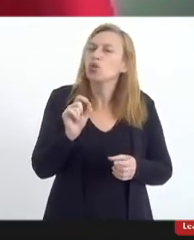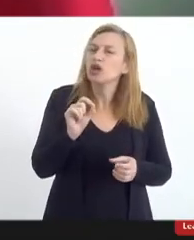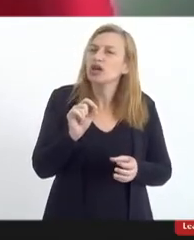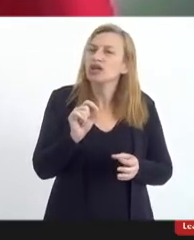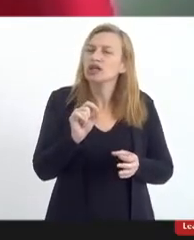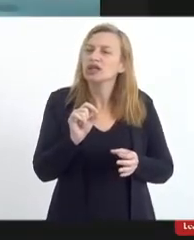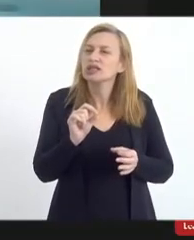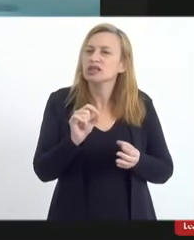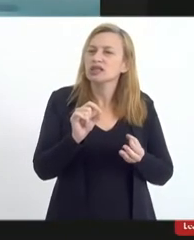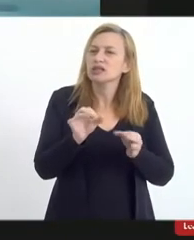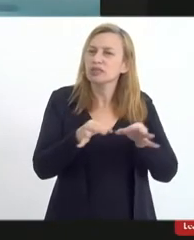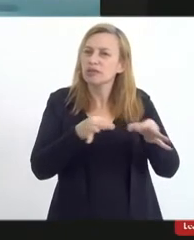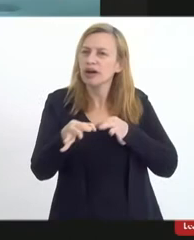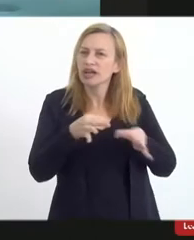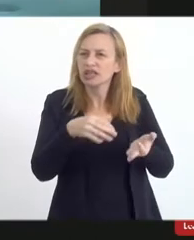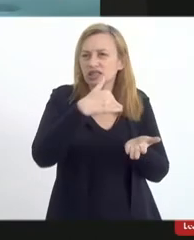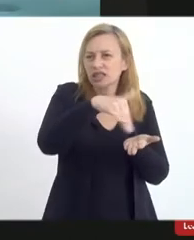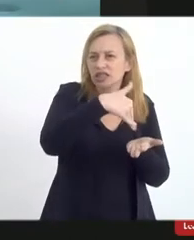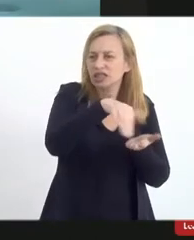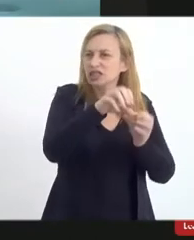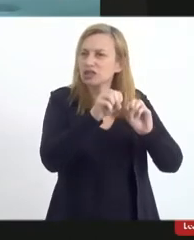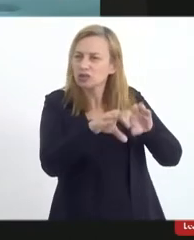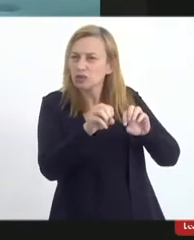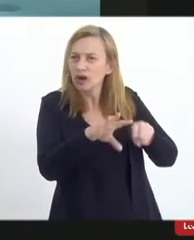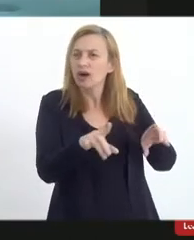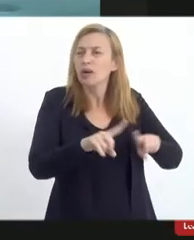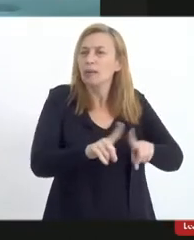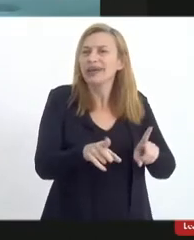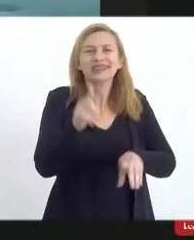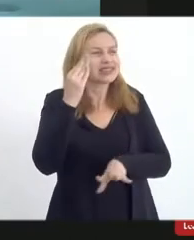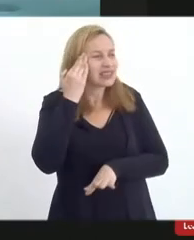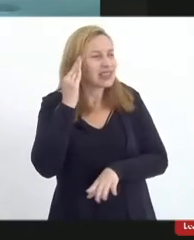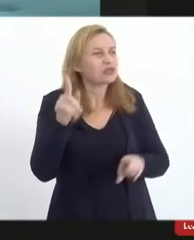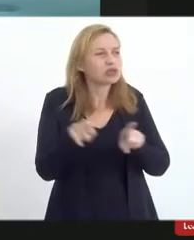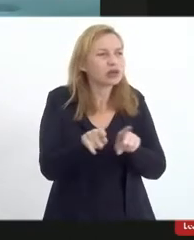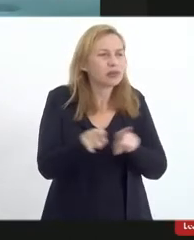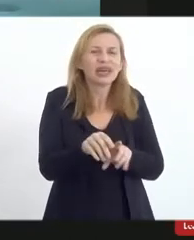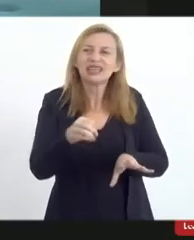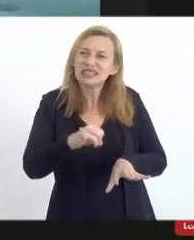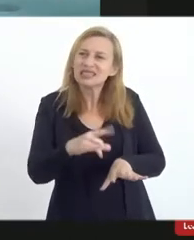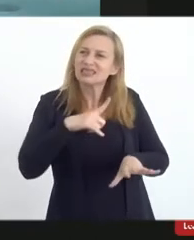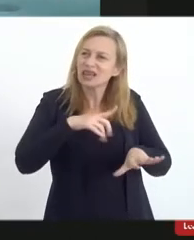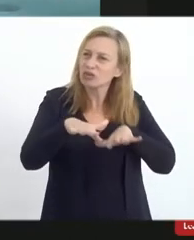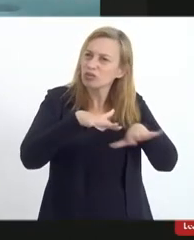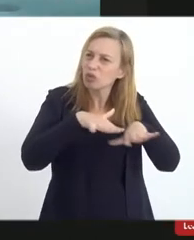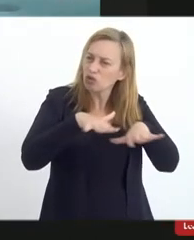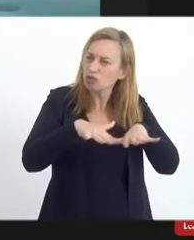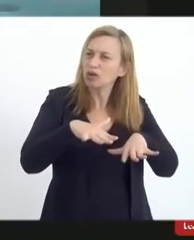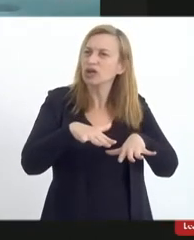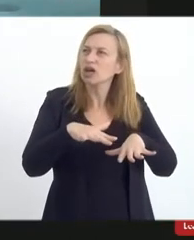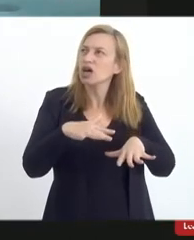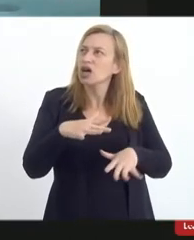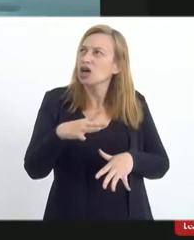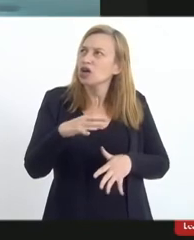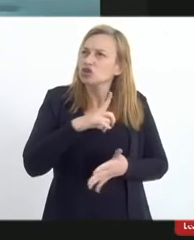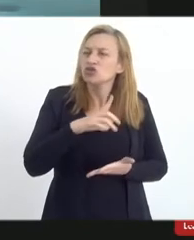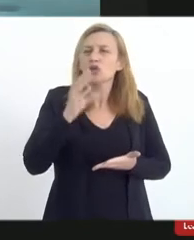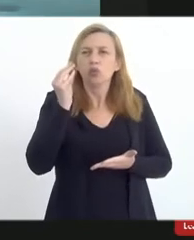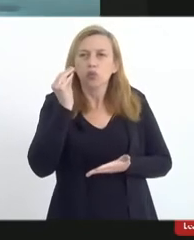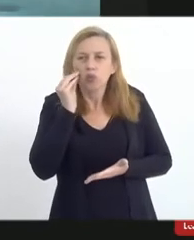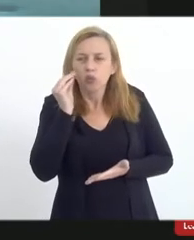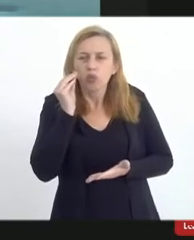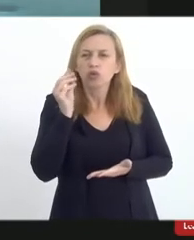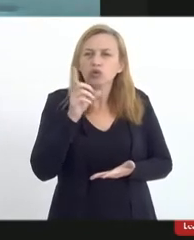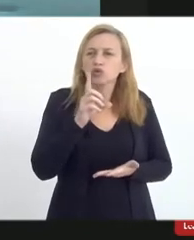pela Secretaria de Educação, mas entendendo também se há algum movimento. Eu tive a oportunidade,